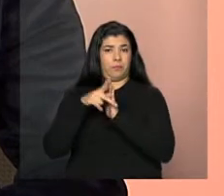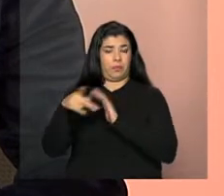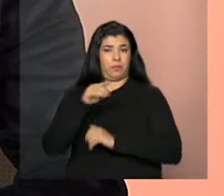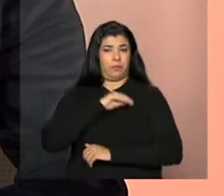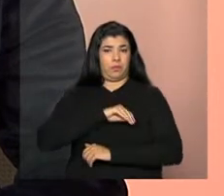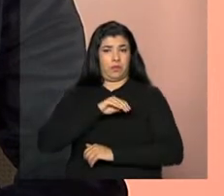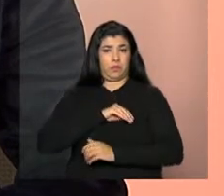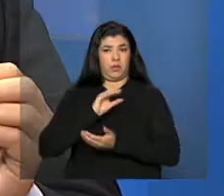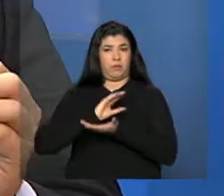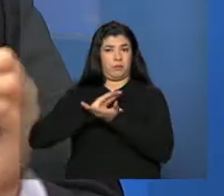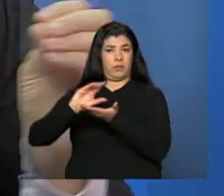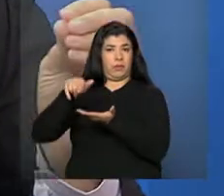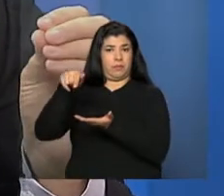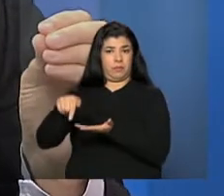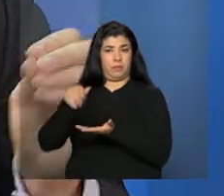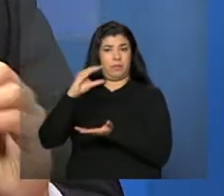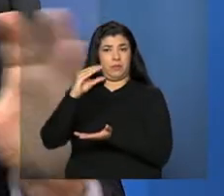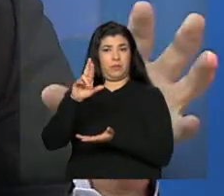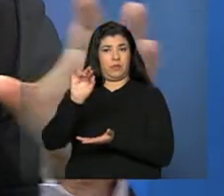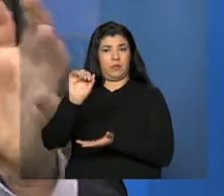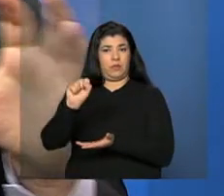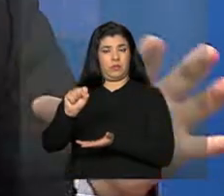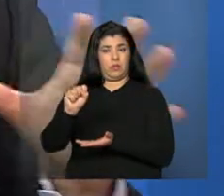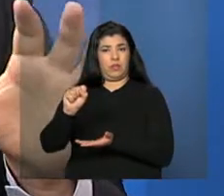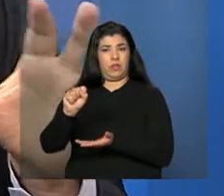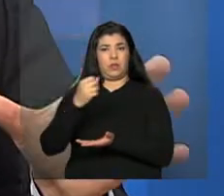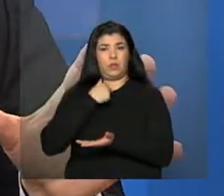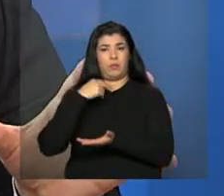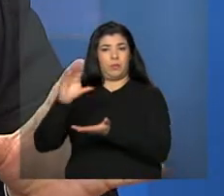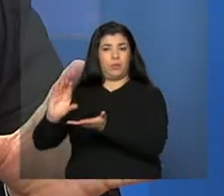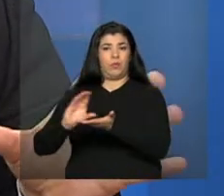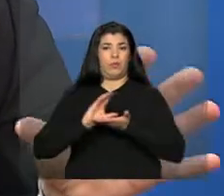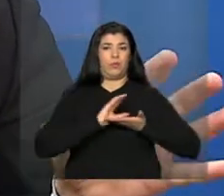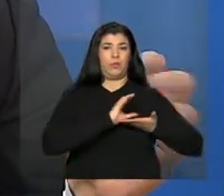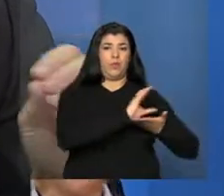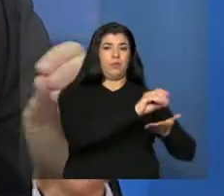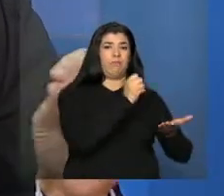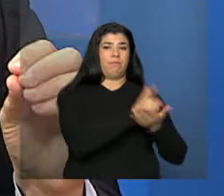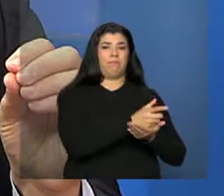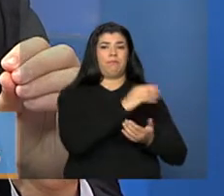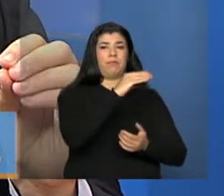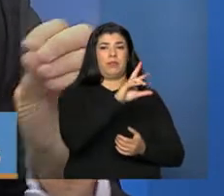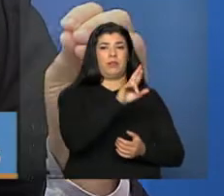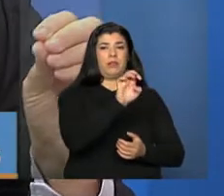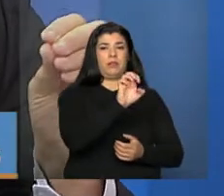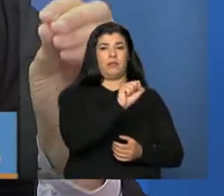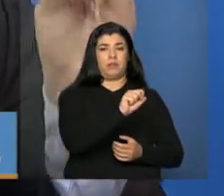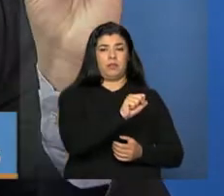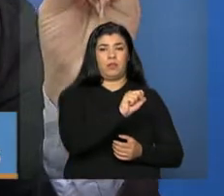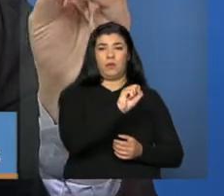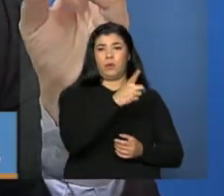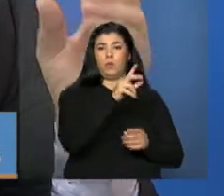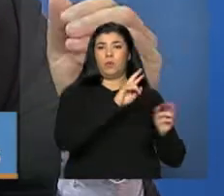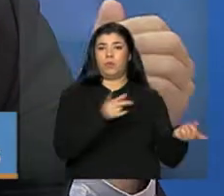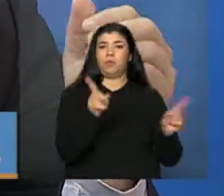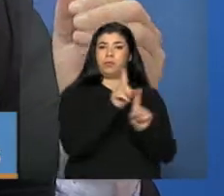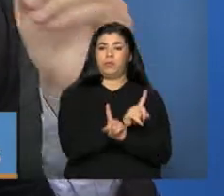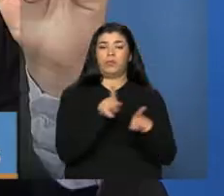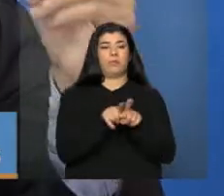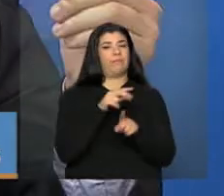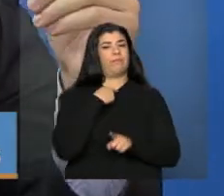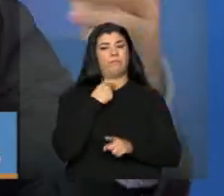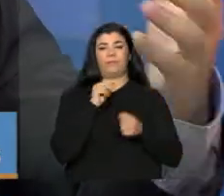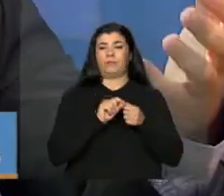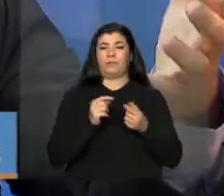manter a finalidade. A grande chave para executar o recurso federal, o recurso fundo a fundo, é você sempre ter em mente a finalidade.